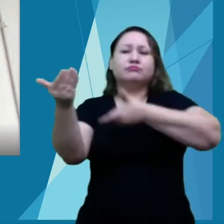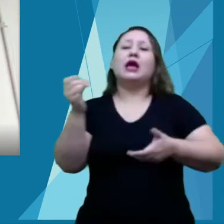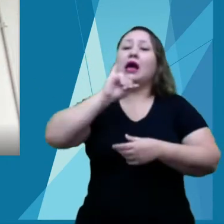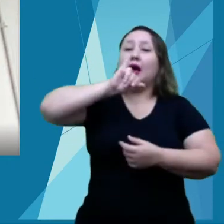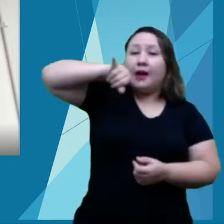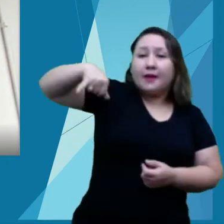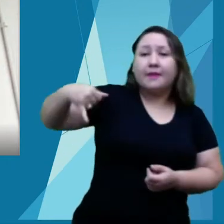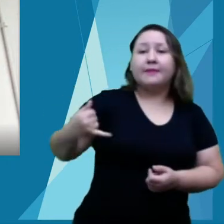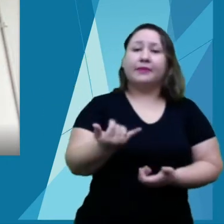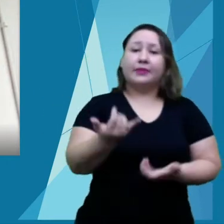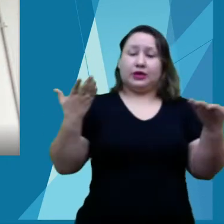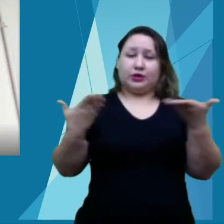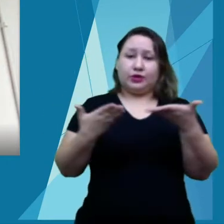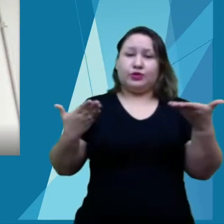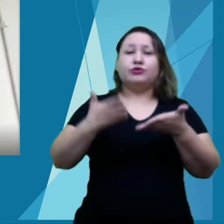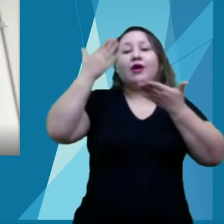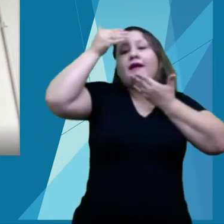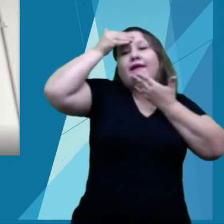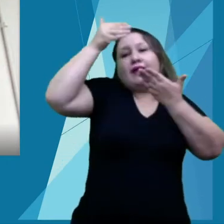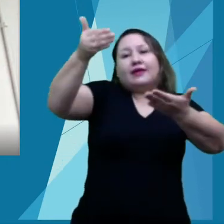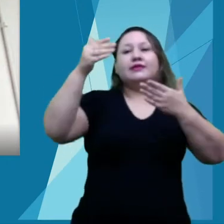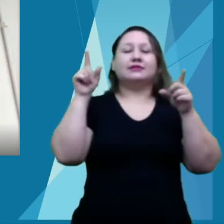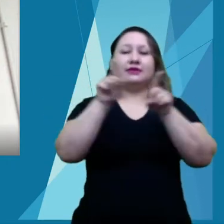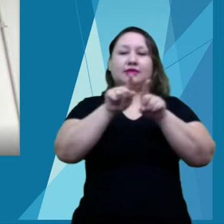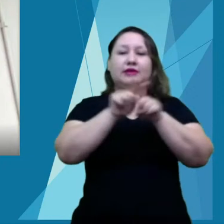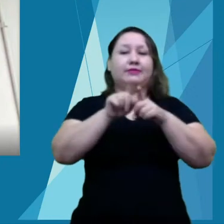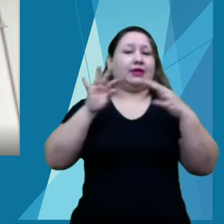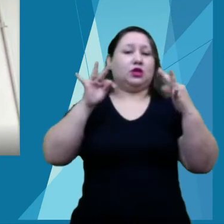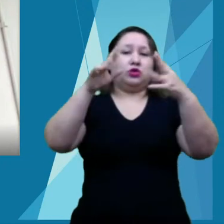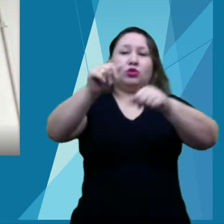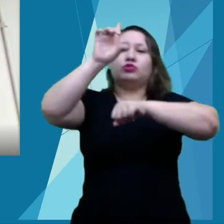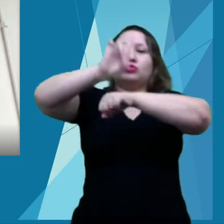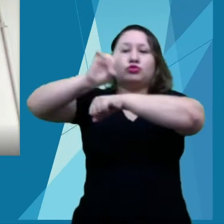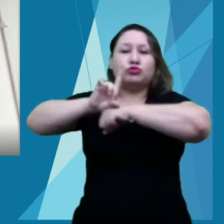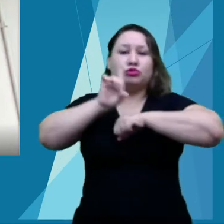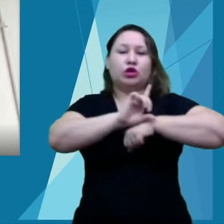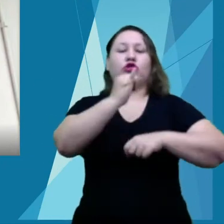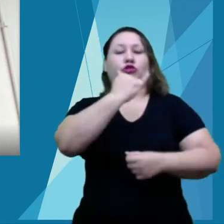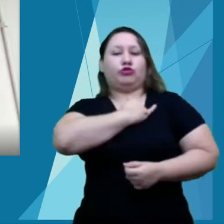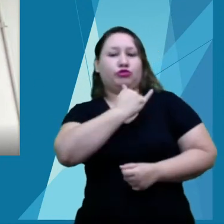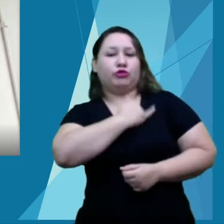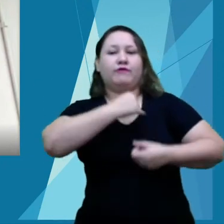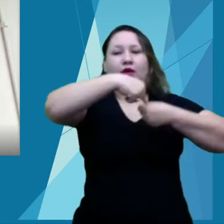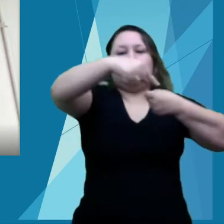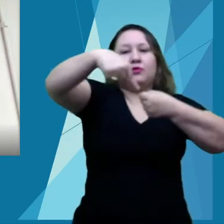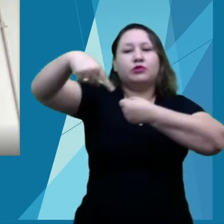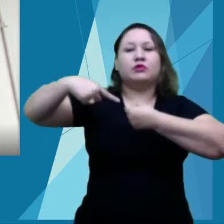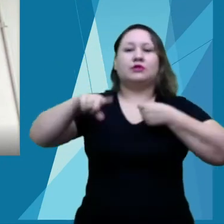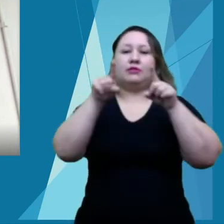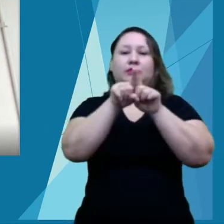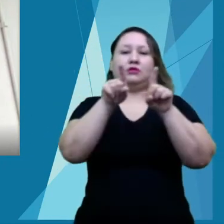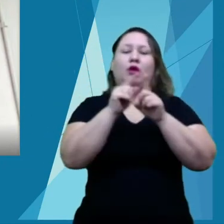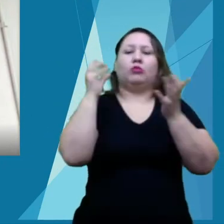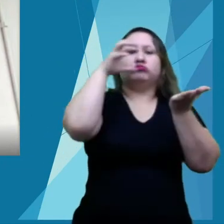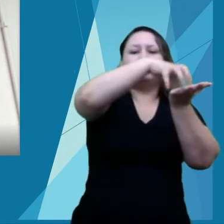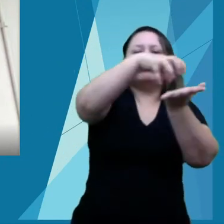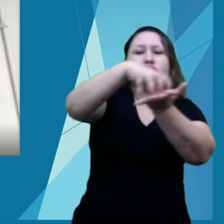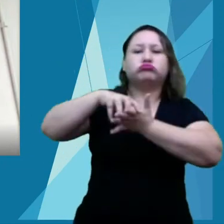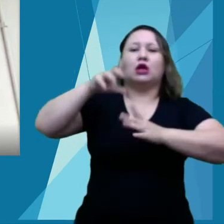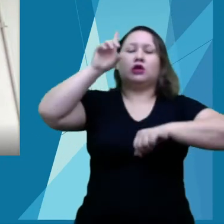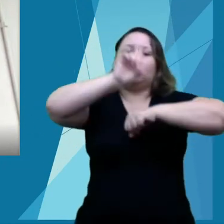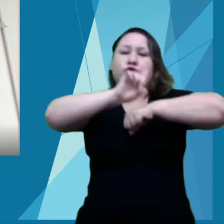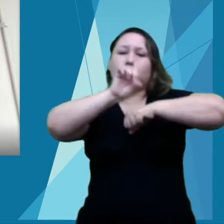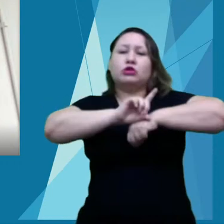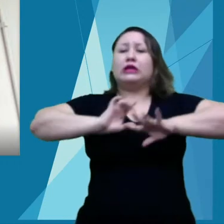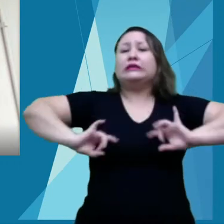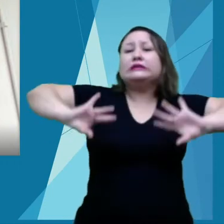a oportunidade para agradecer a todos os diretores de campo, as prorreitorias, os diretores sistêmicos, em especial,